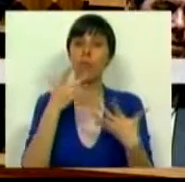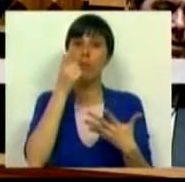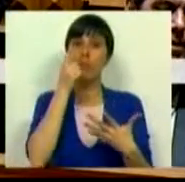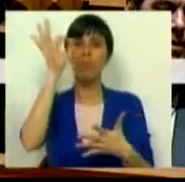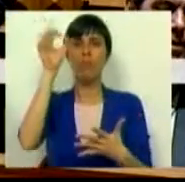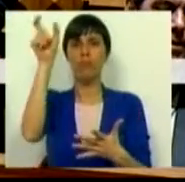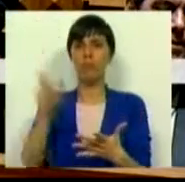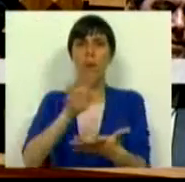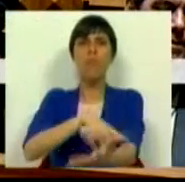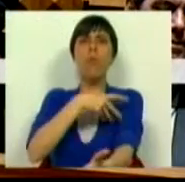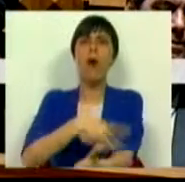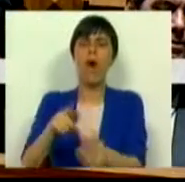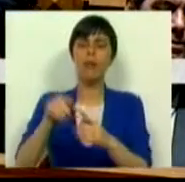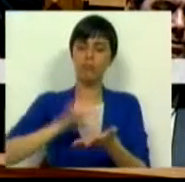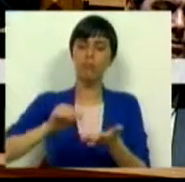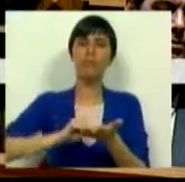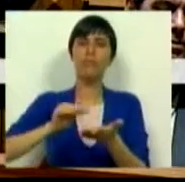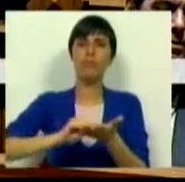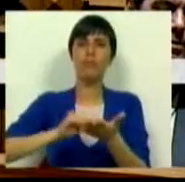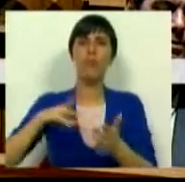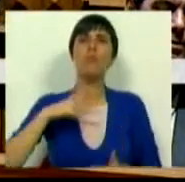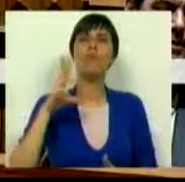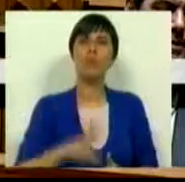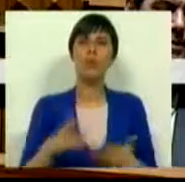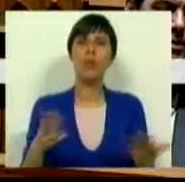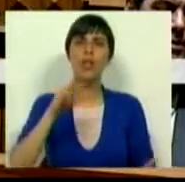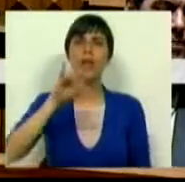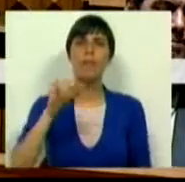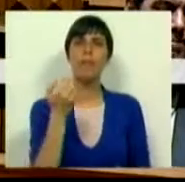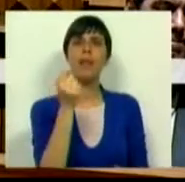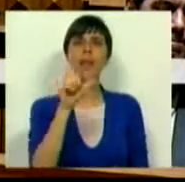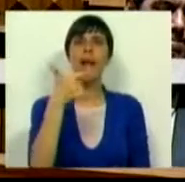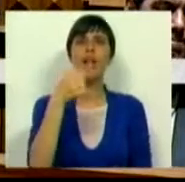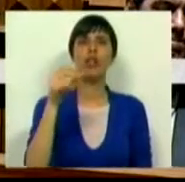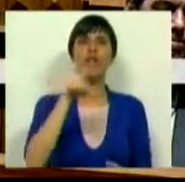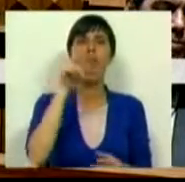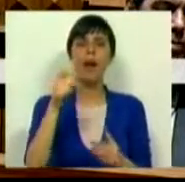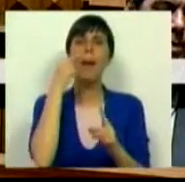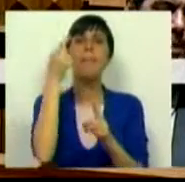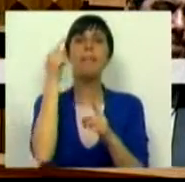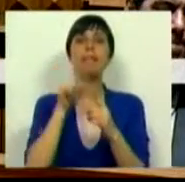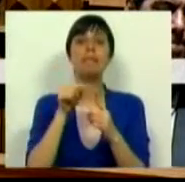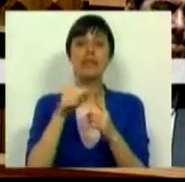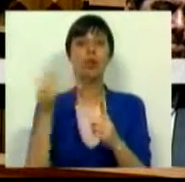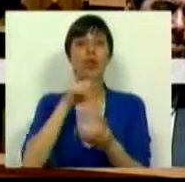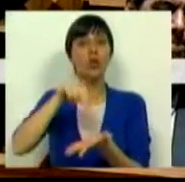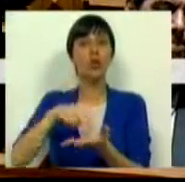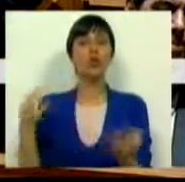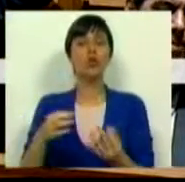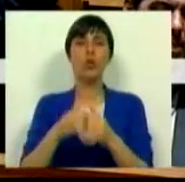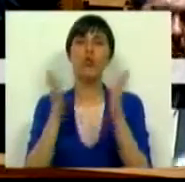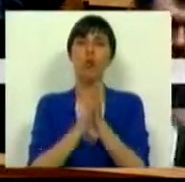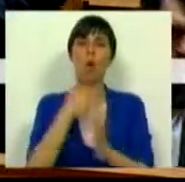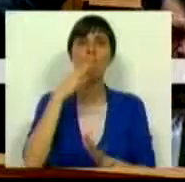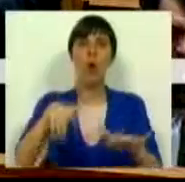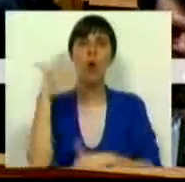poeta e escritor português, Miguel Targa, que tem a particularidade de ter estado presente em